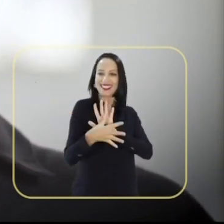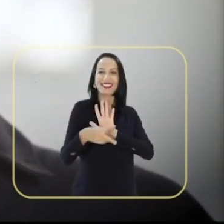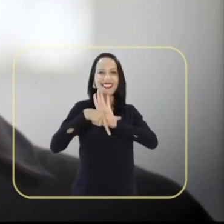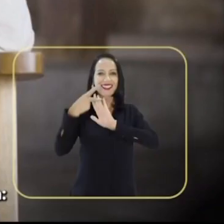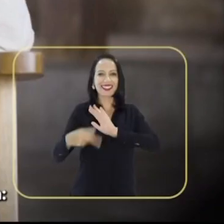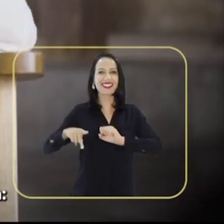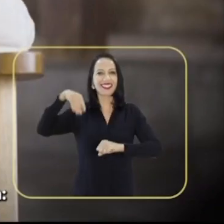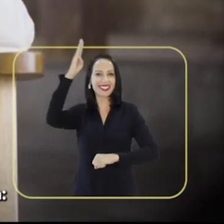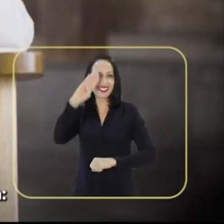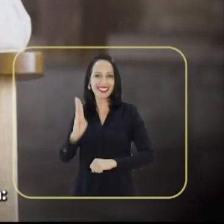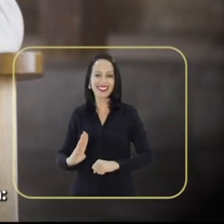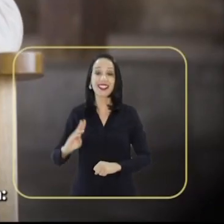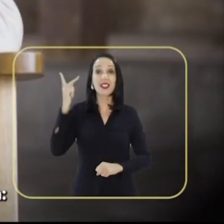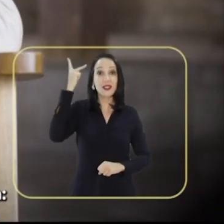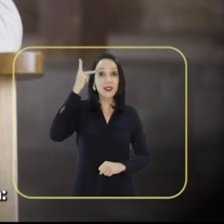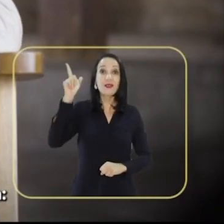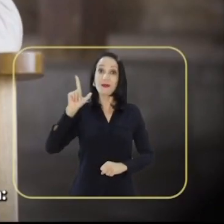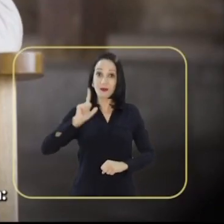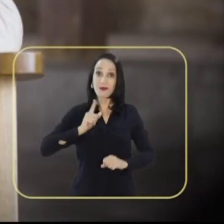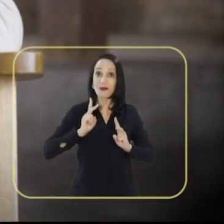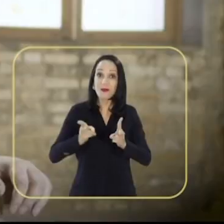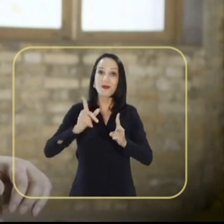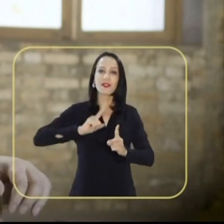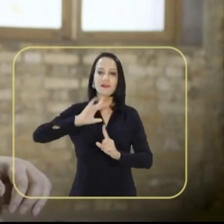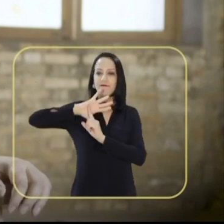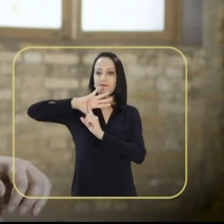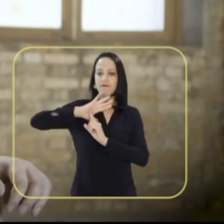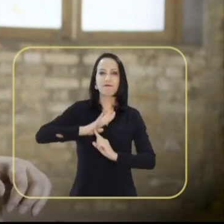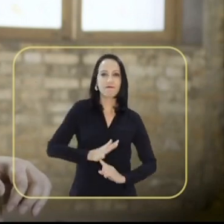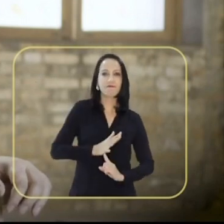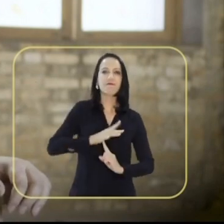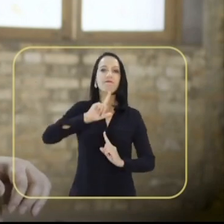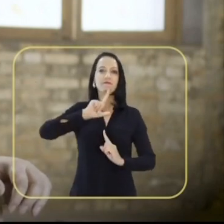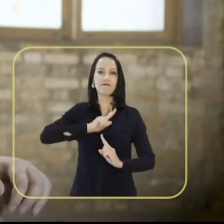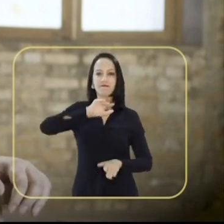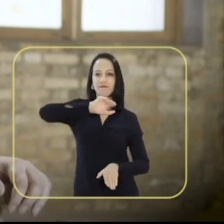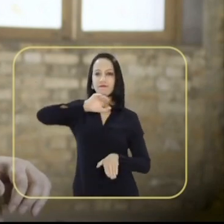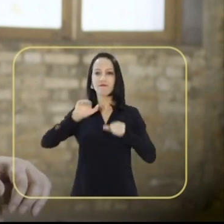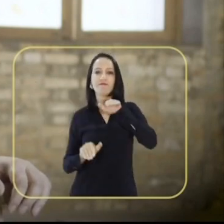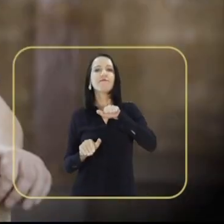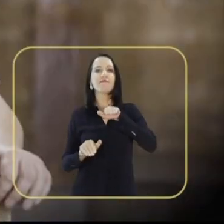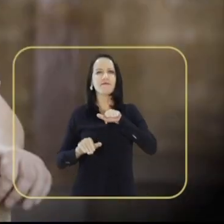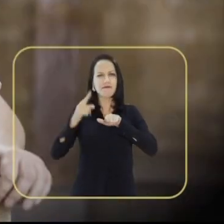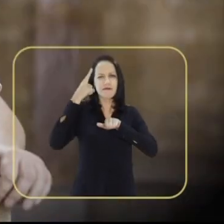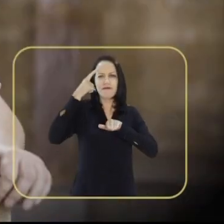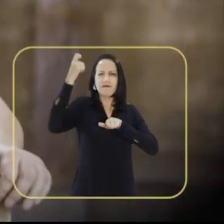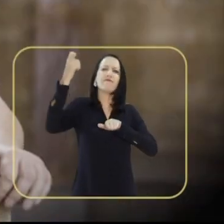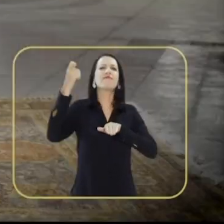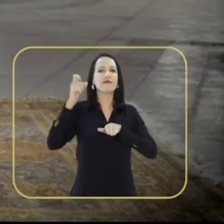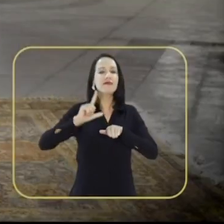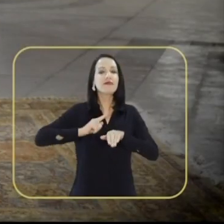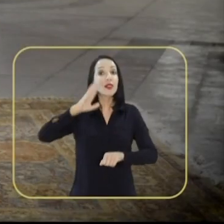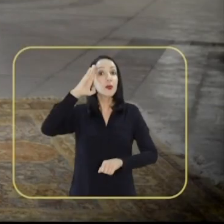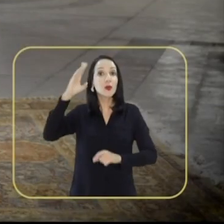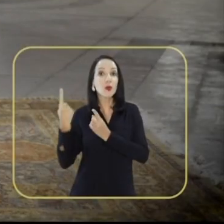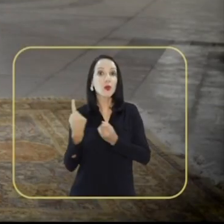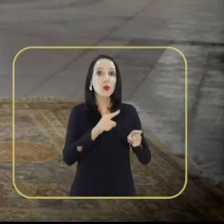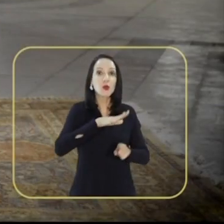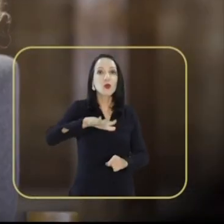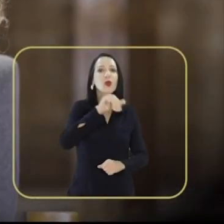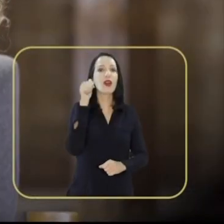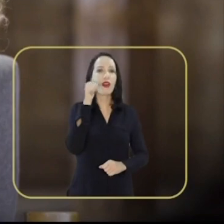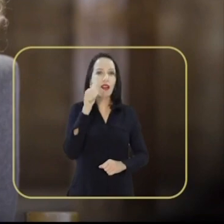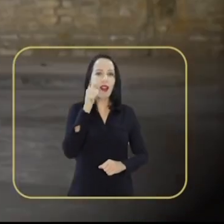moderno no país. Tem uma coisa que São Paulo tem de sobra. Preconceito, desigualdade, violência. Principalmente contra